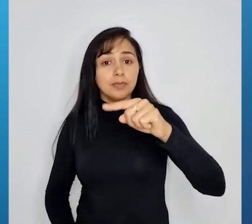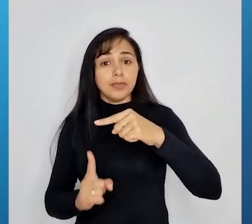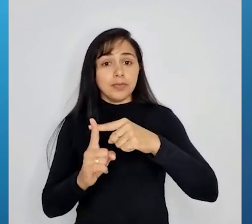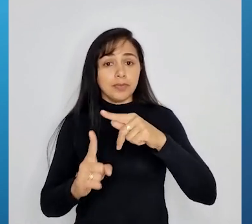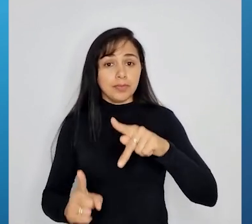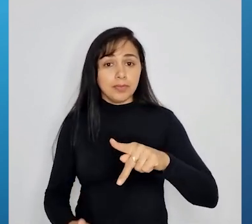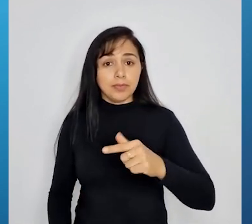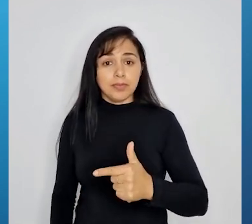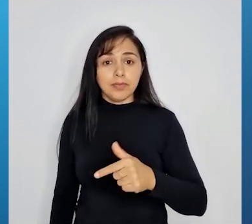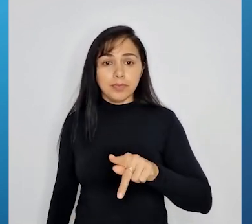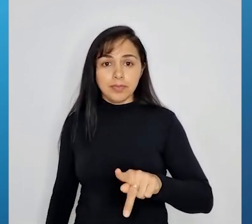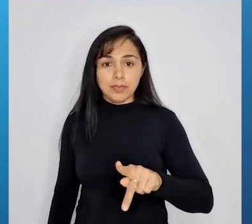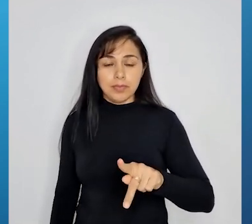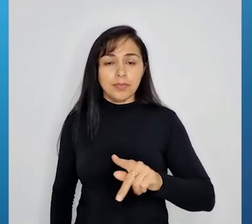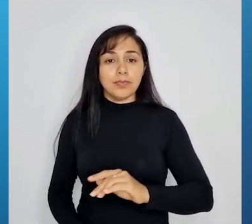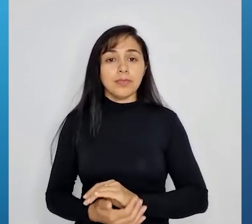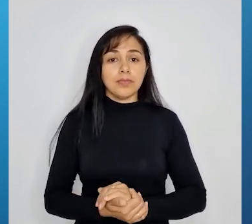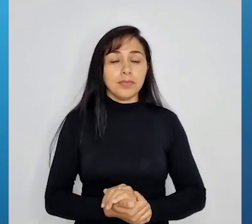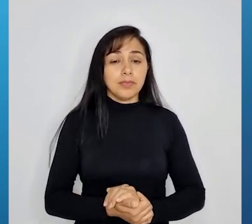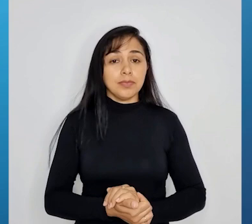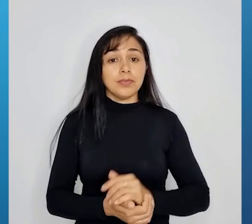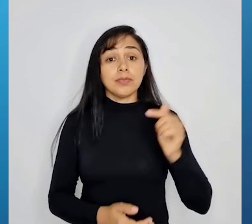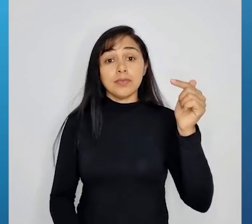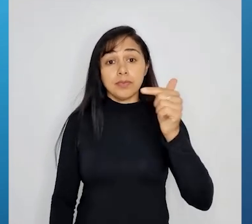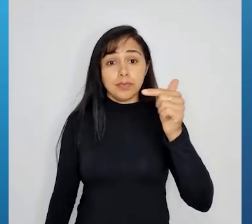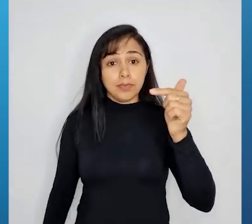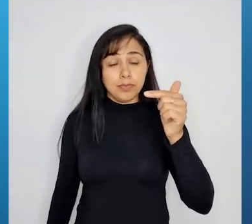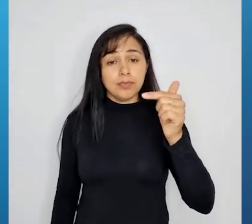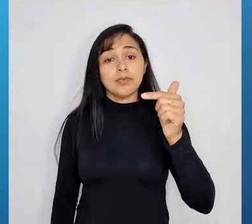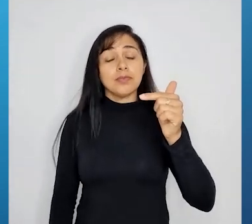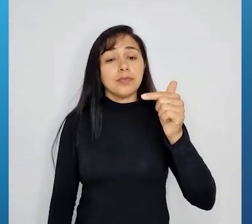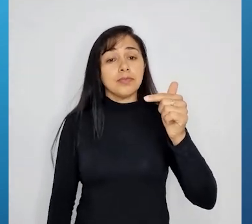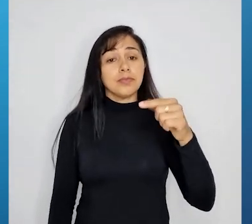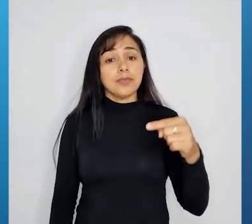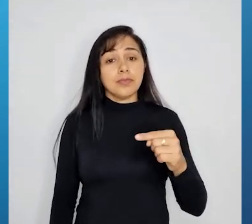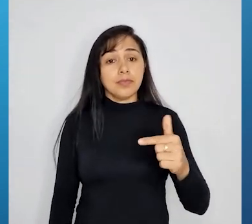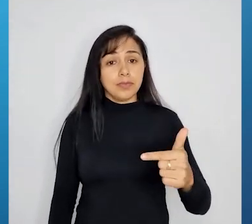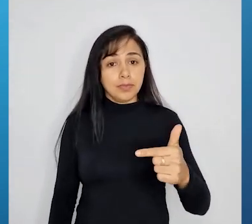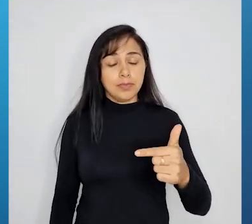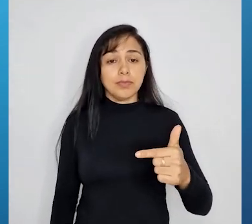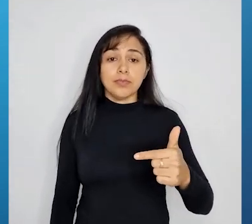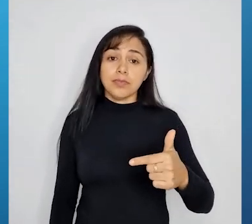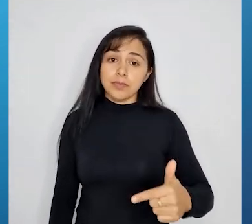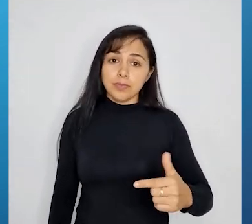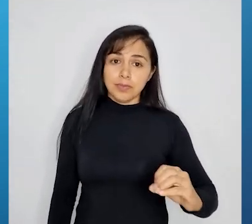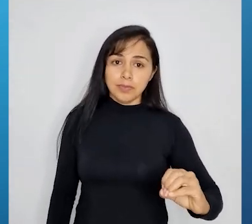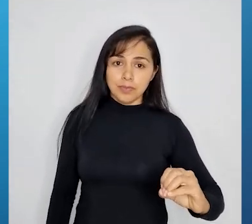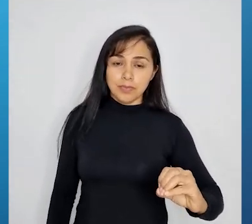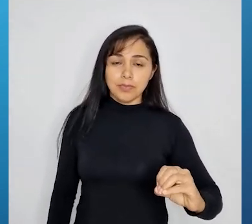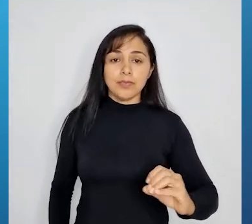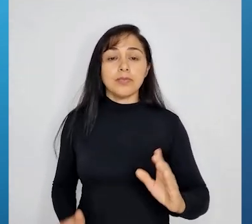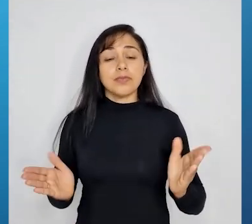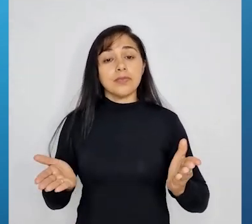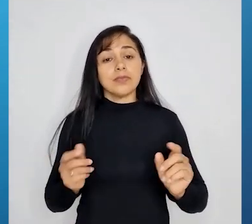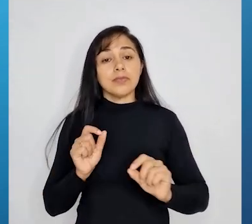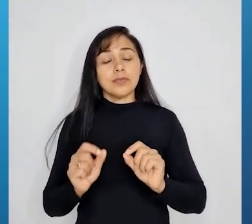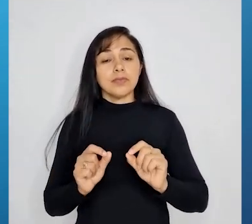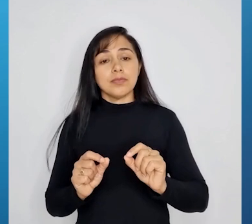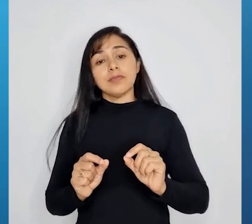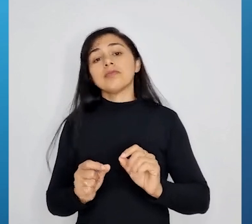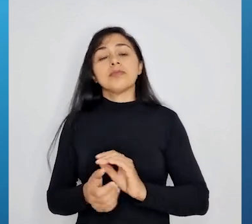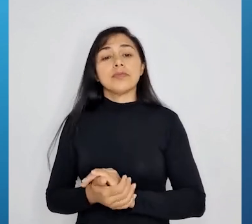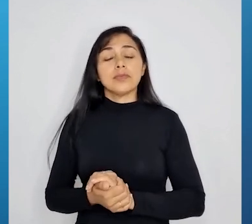22 menos 2 é 20. Então, 2P igual a 20. Fácil ver que P vai ser igual a 10, já que 2 vezes 10 é 20.